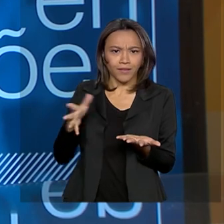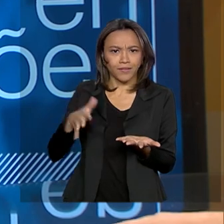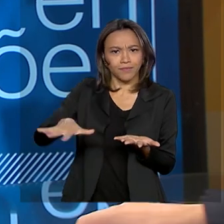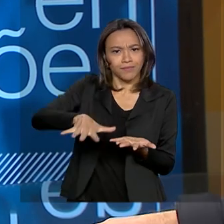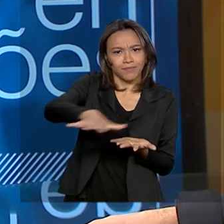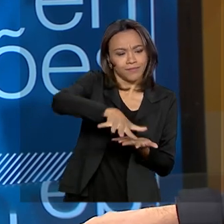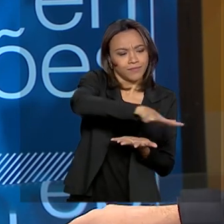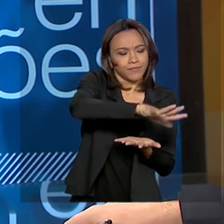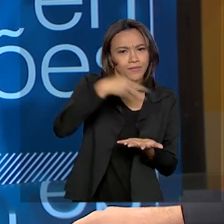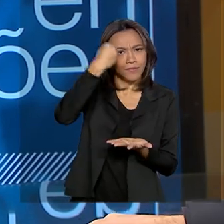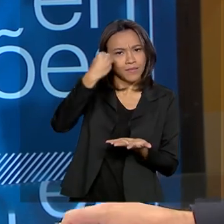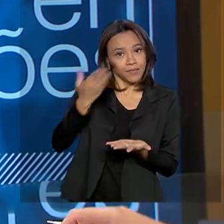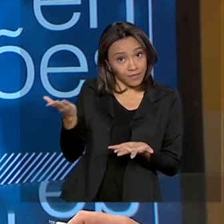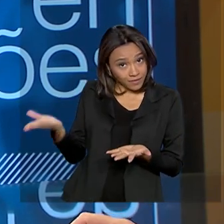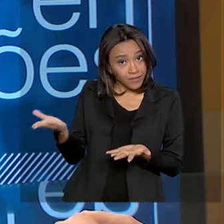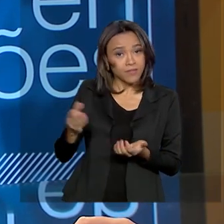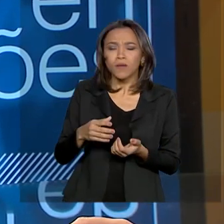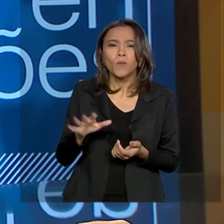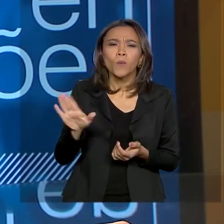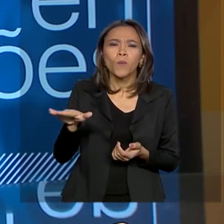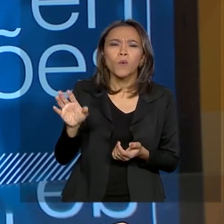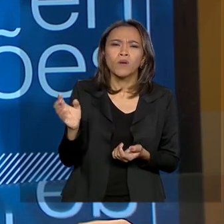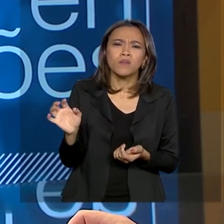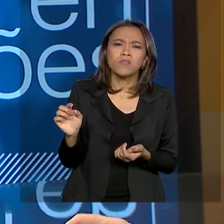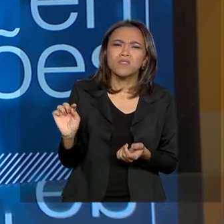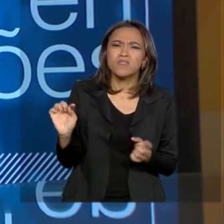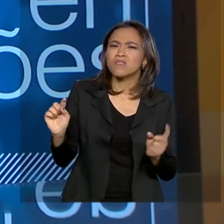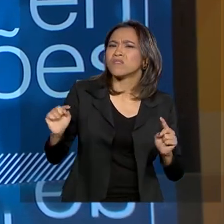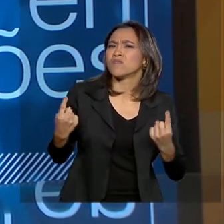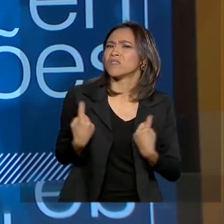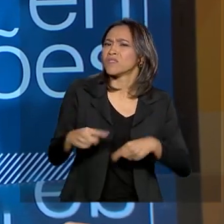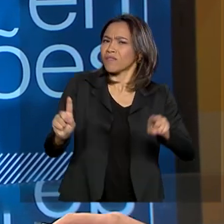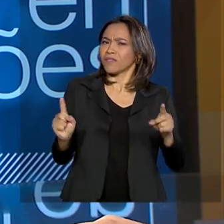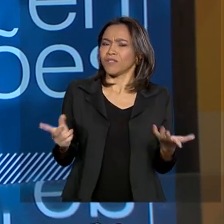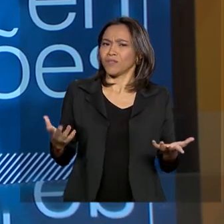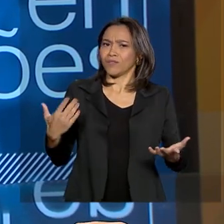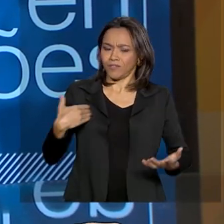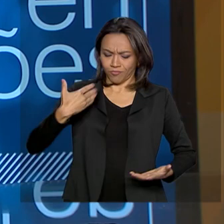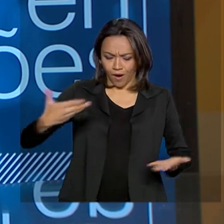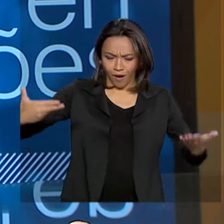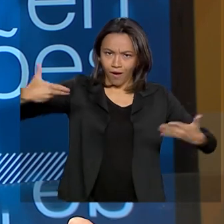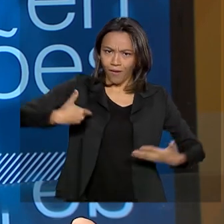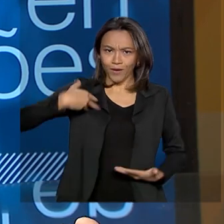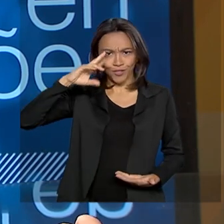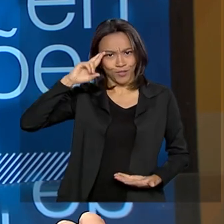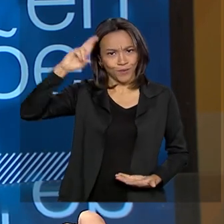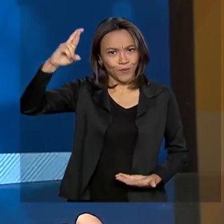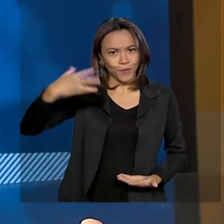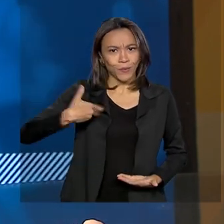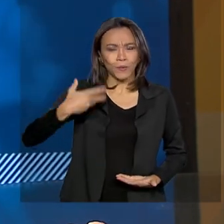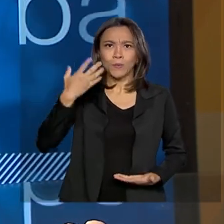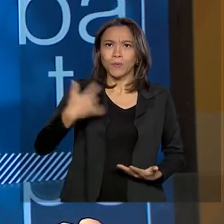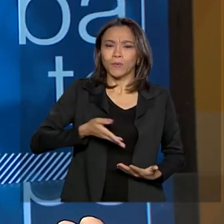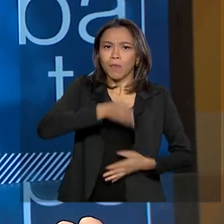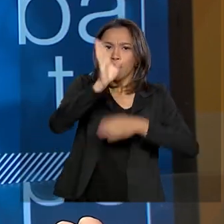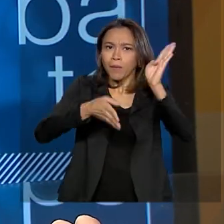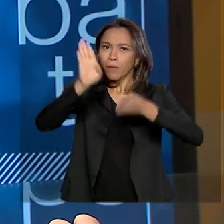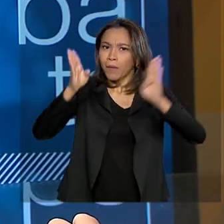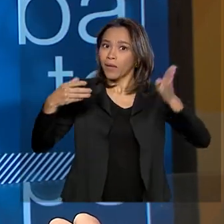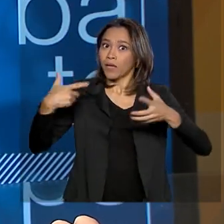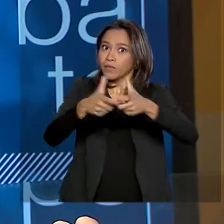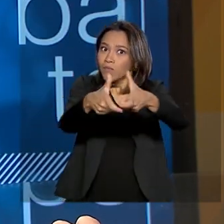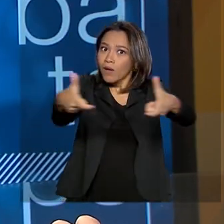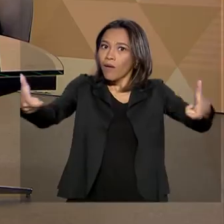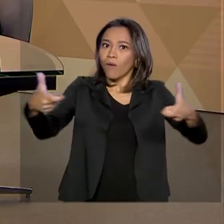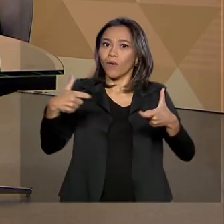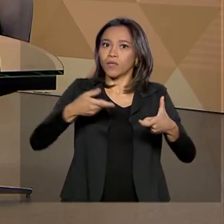transitado. Qual é o desafio de estar à frente de uma malha rodoviária que está entre as maiores